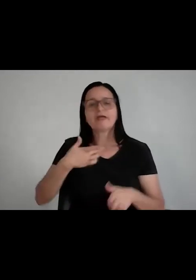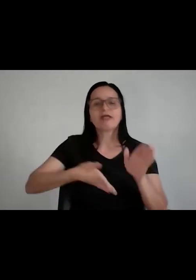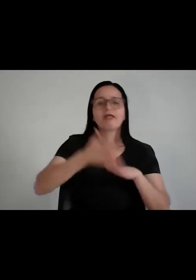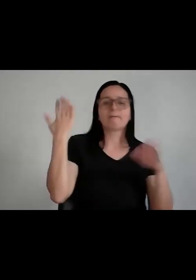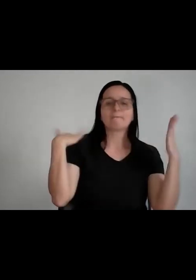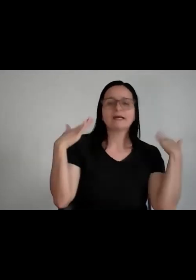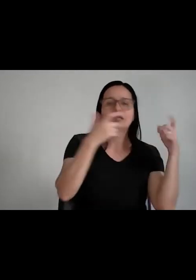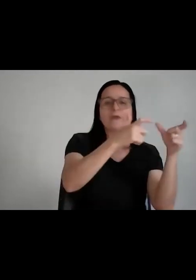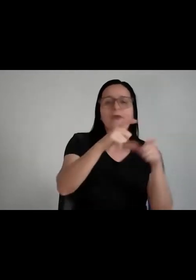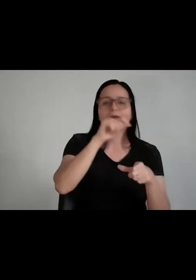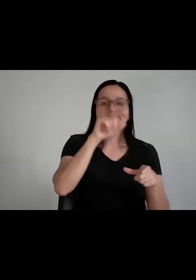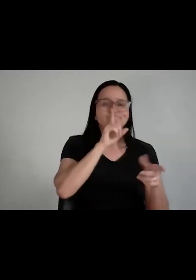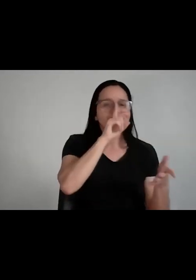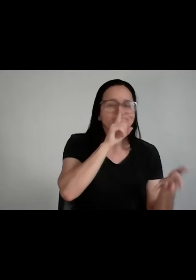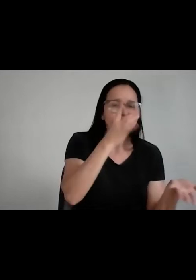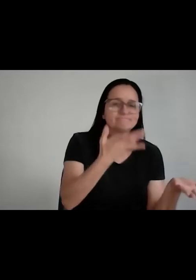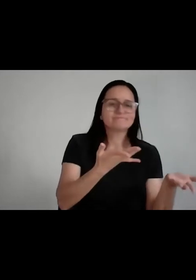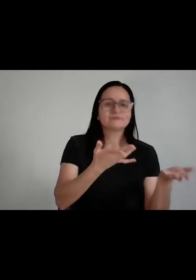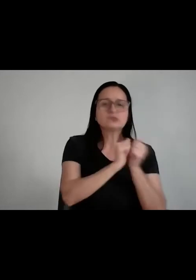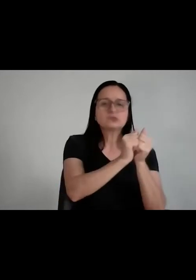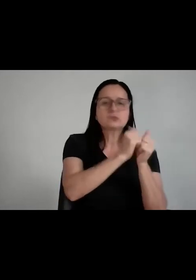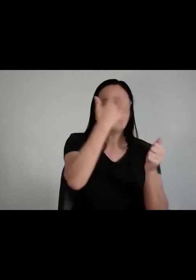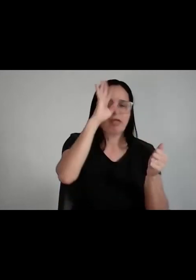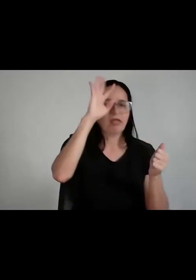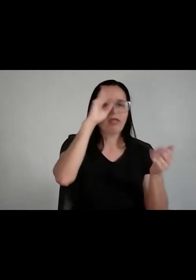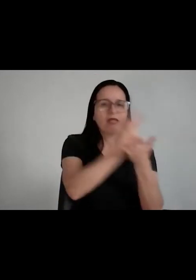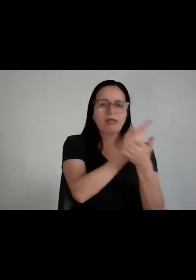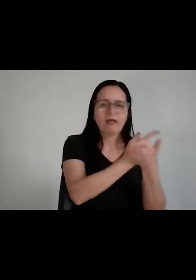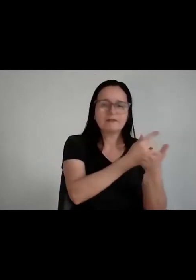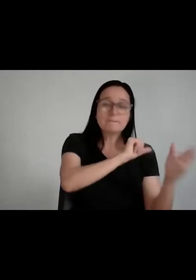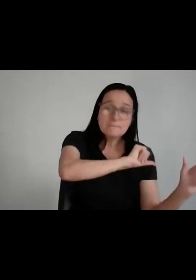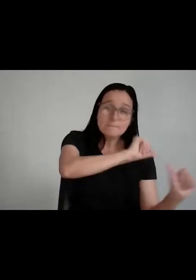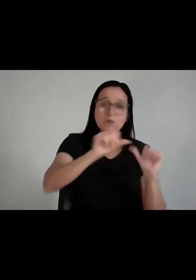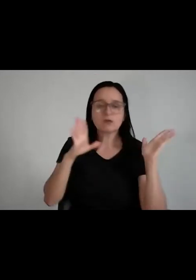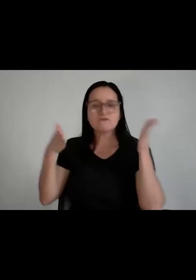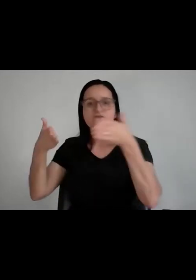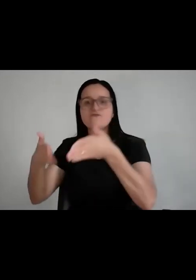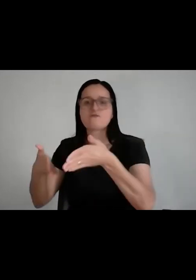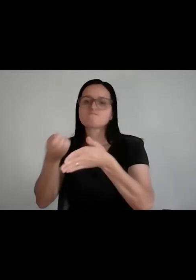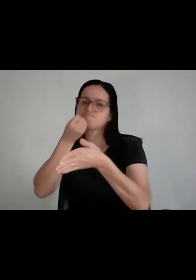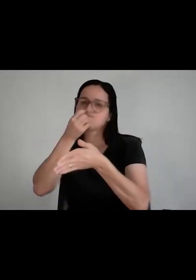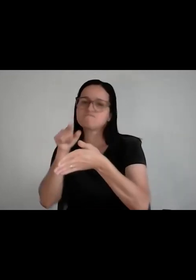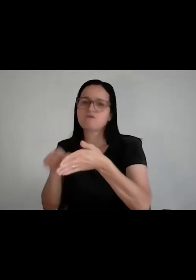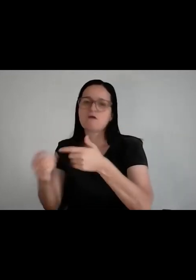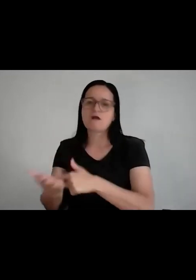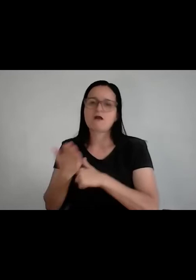que não deveria, pensando coisas que não deveria. Então, realoca a energia para aquilo que vai ser produtivo.